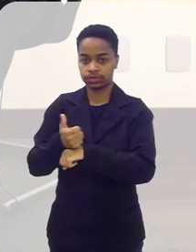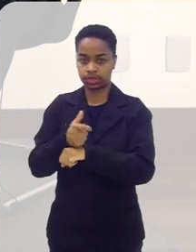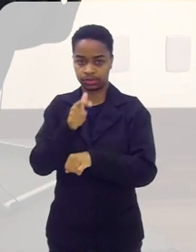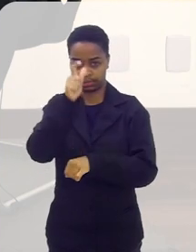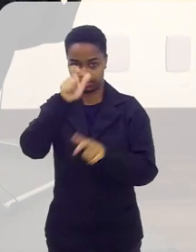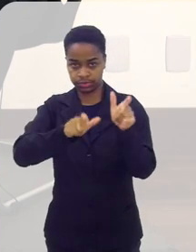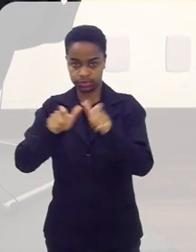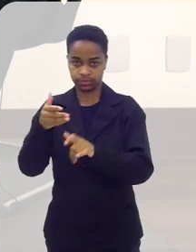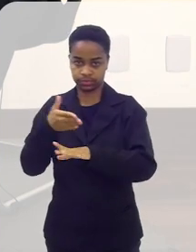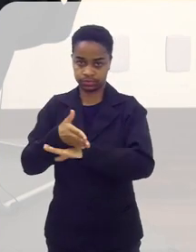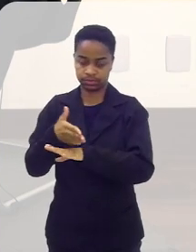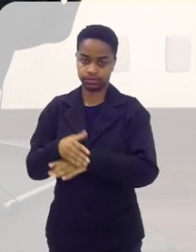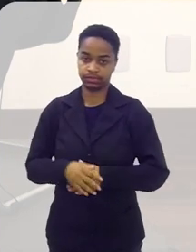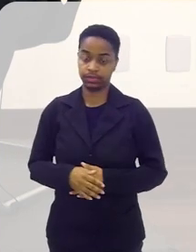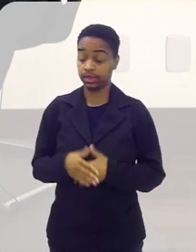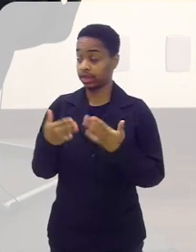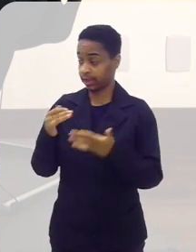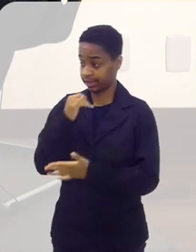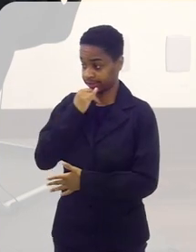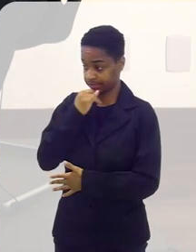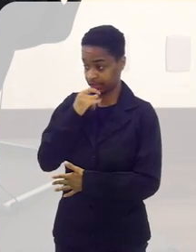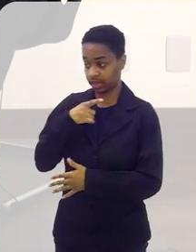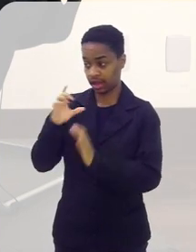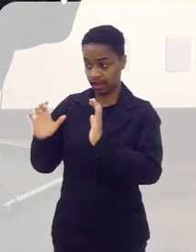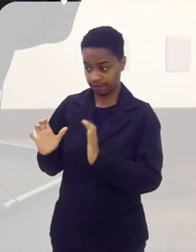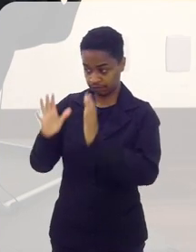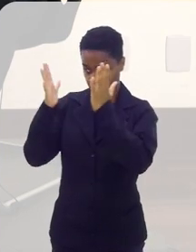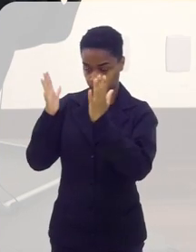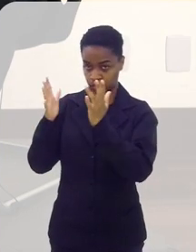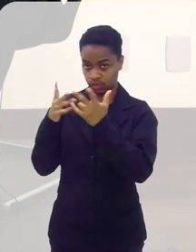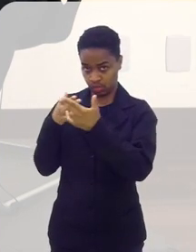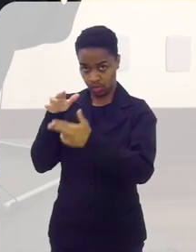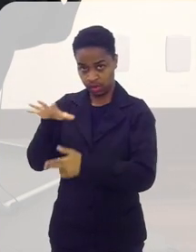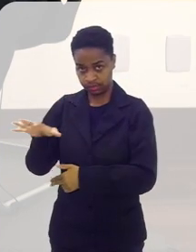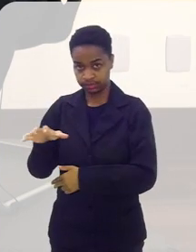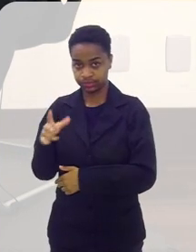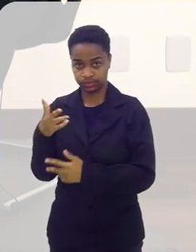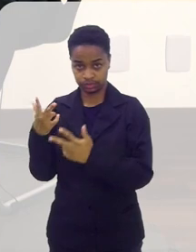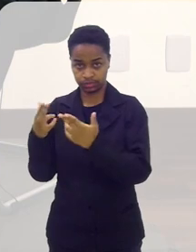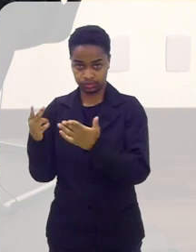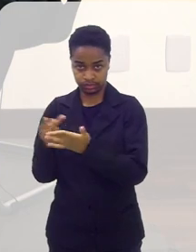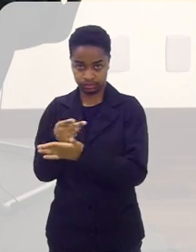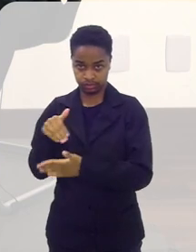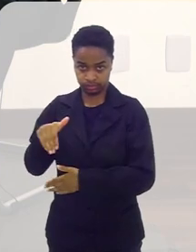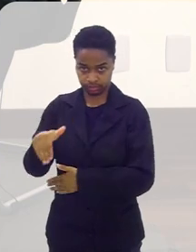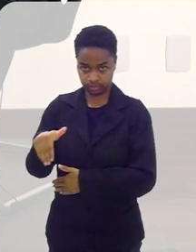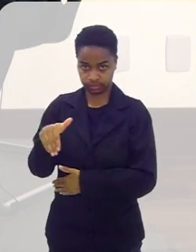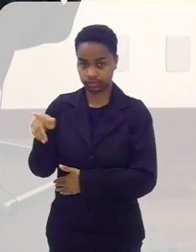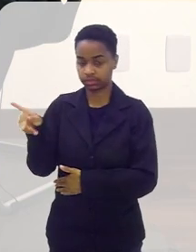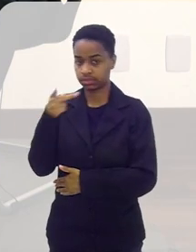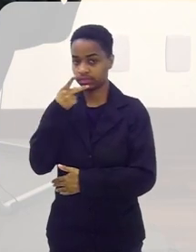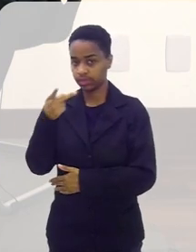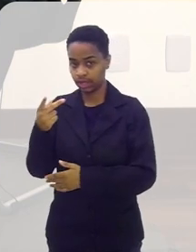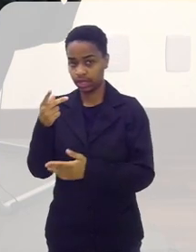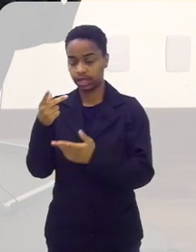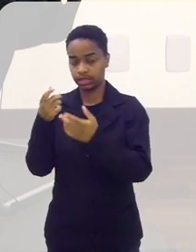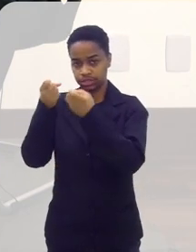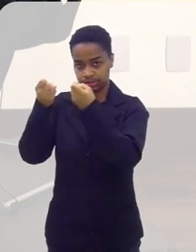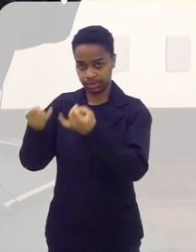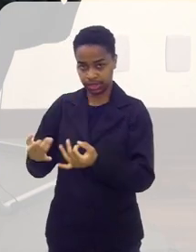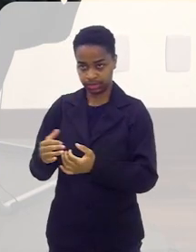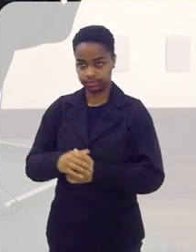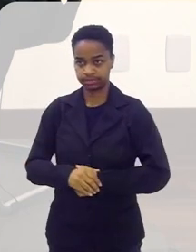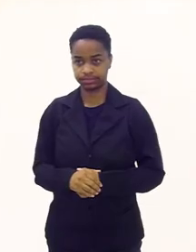participam. Depois que você, por exemplo, tem um evento desse, como está tendo agora, você vai falar sobre